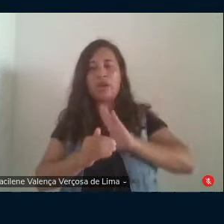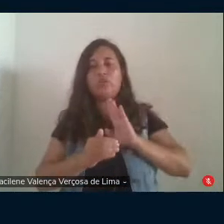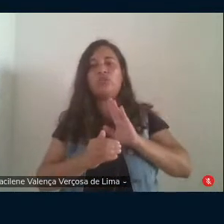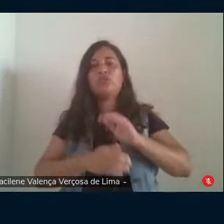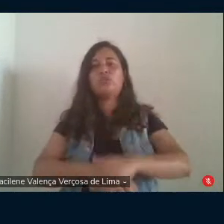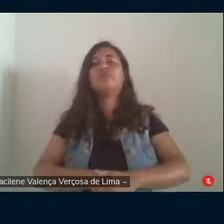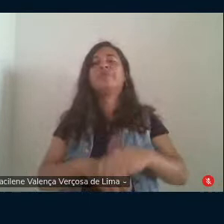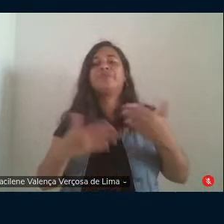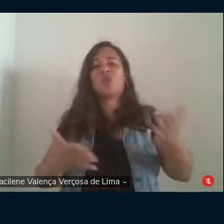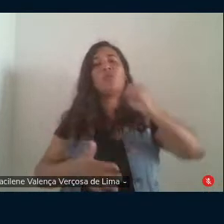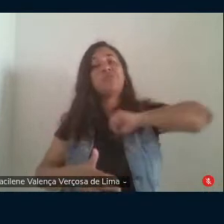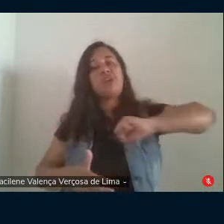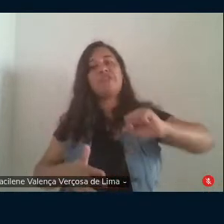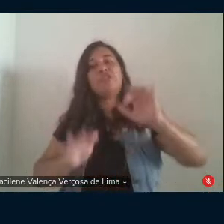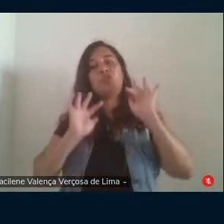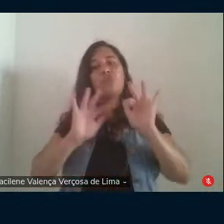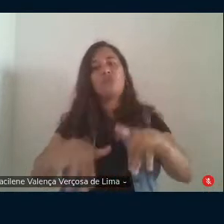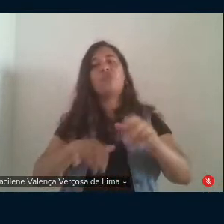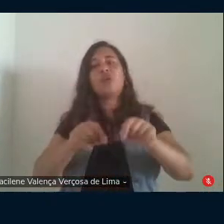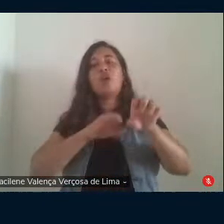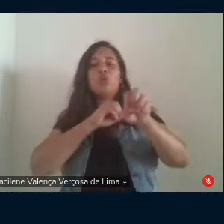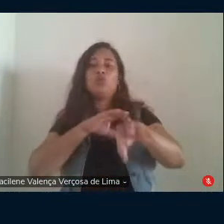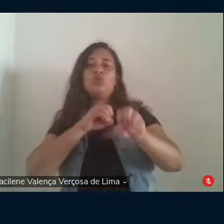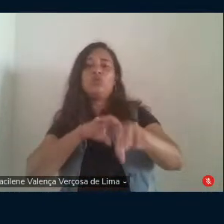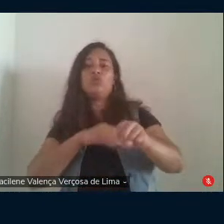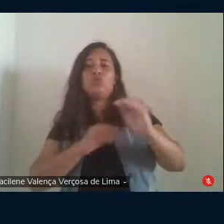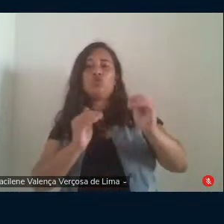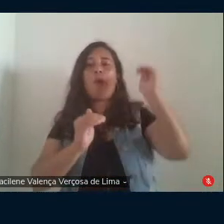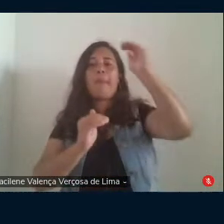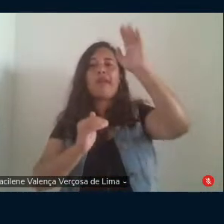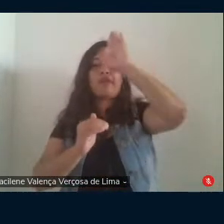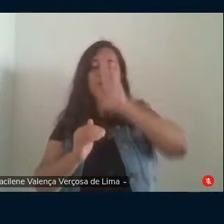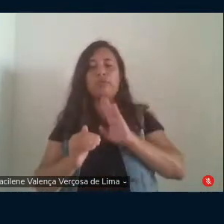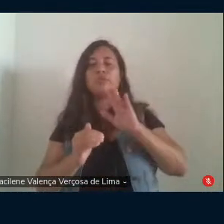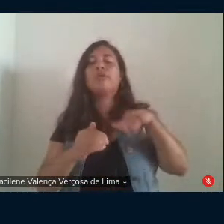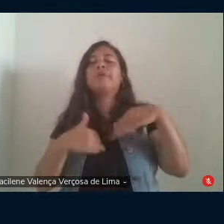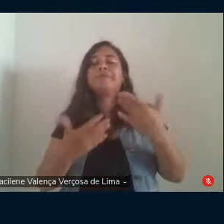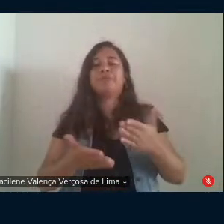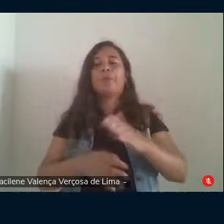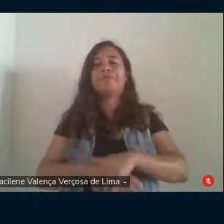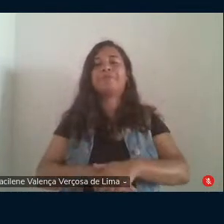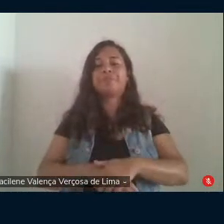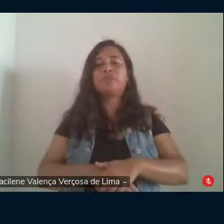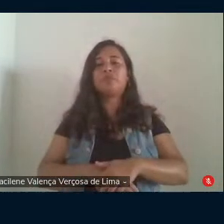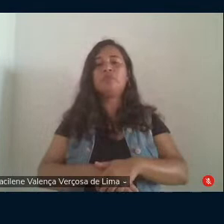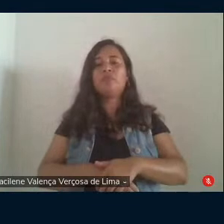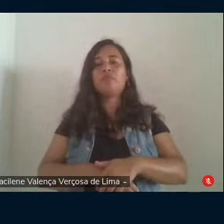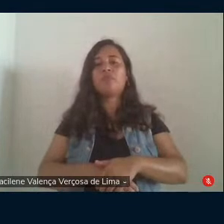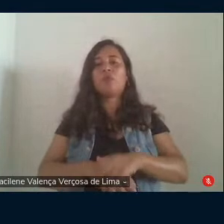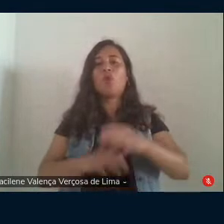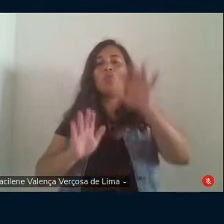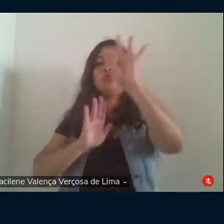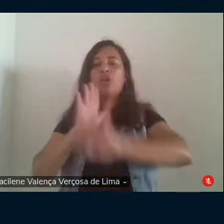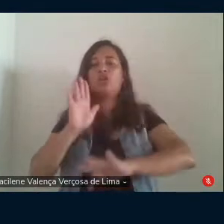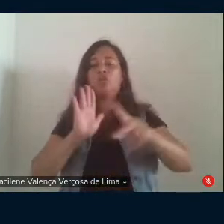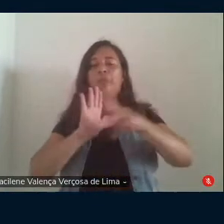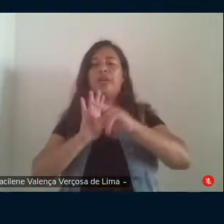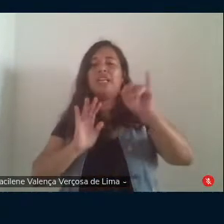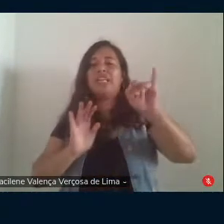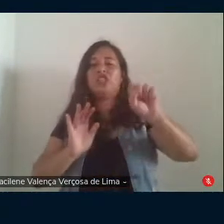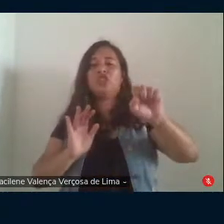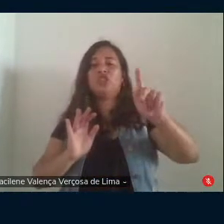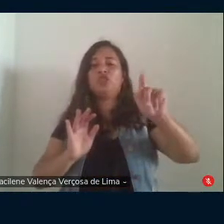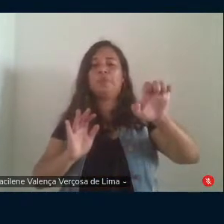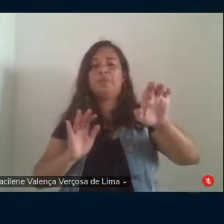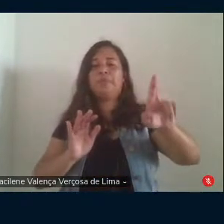e defendia o fim do ensino superior gratuito a matéria do INSPE o texto do INSPE apresentava